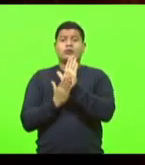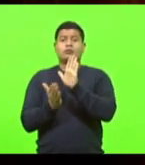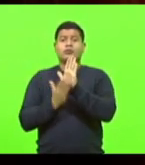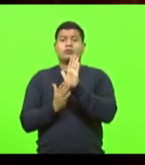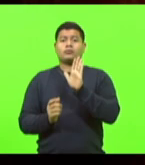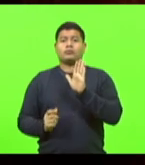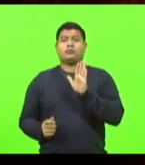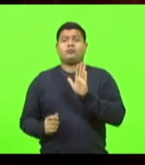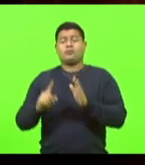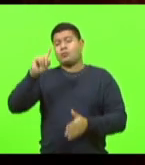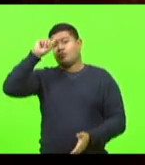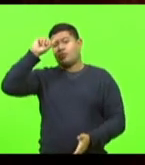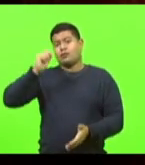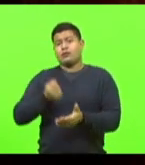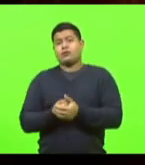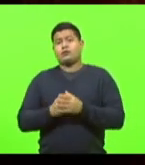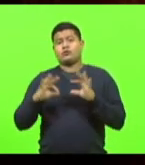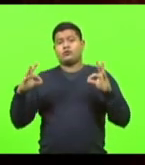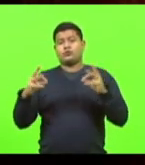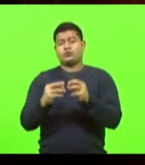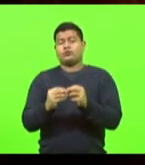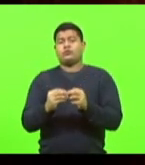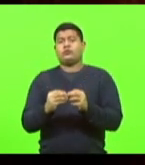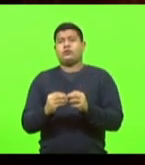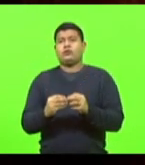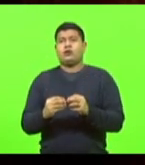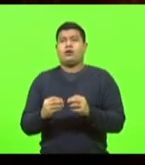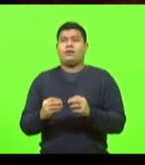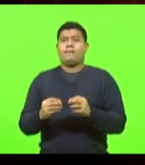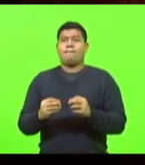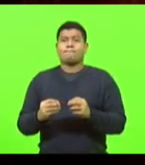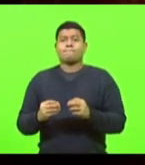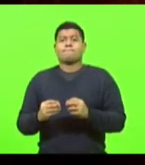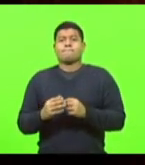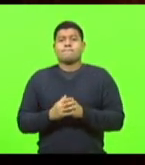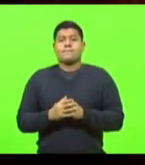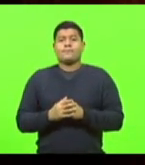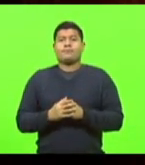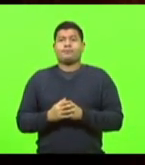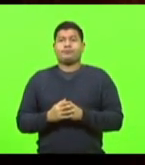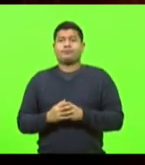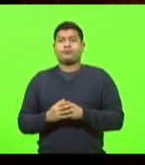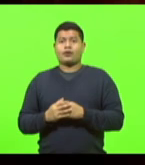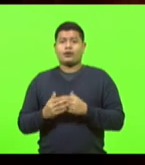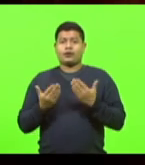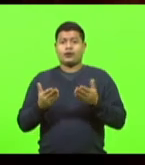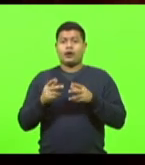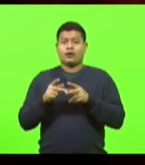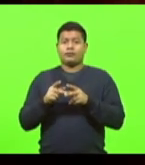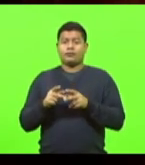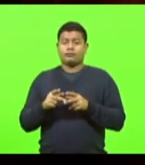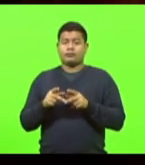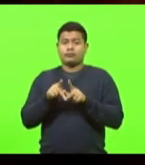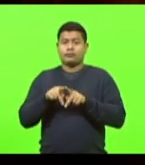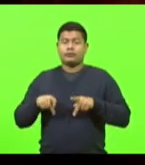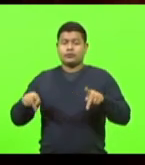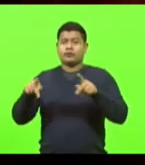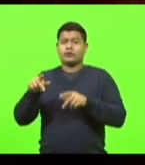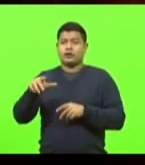definição de que tudo vai ser feito através da Procuradoria-Geral da República